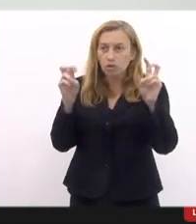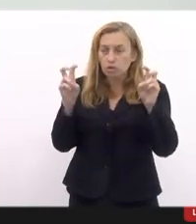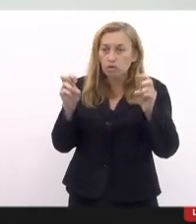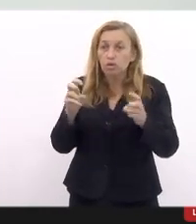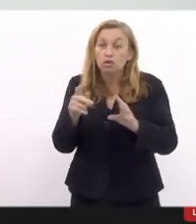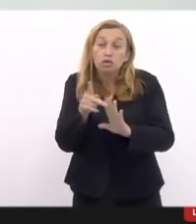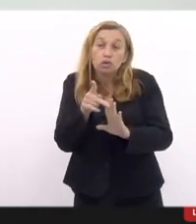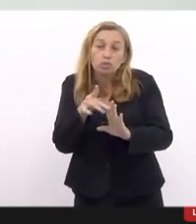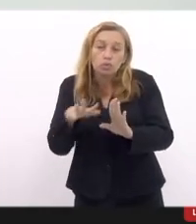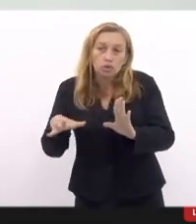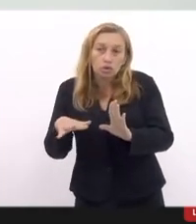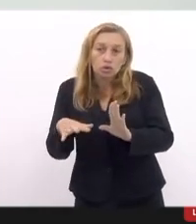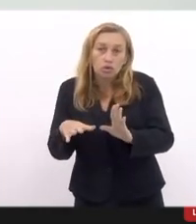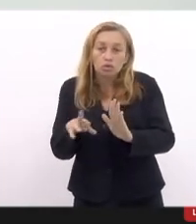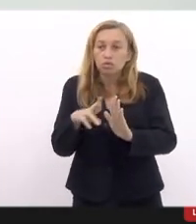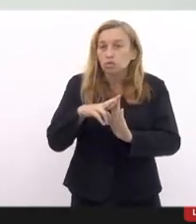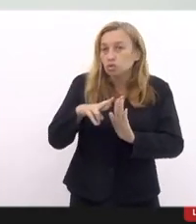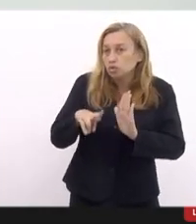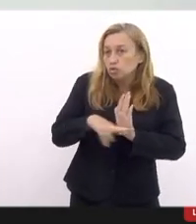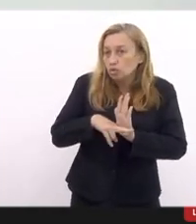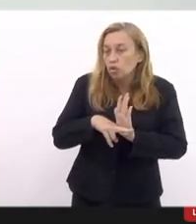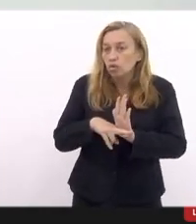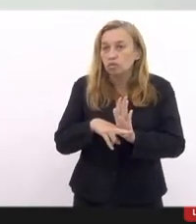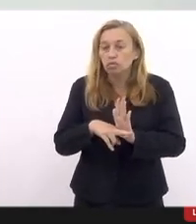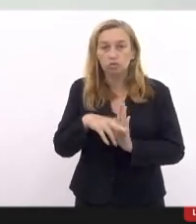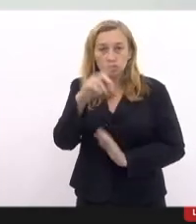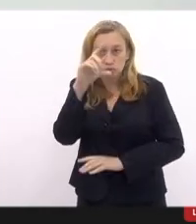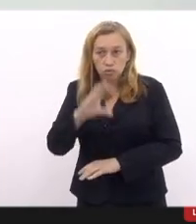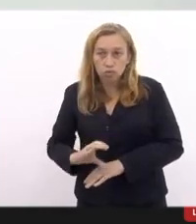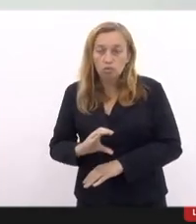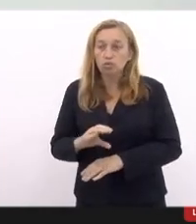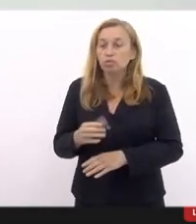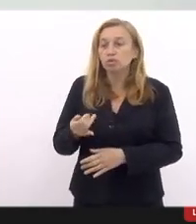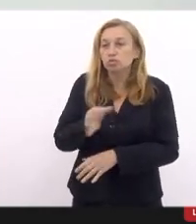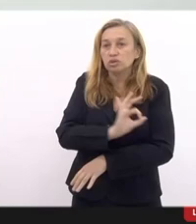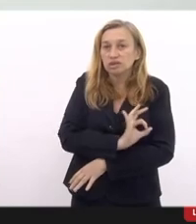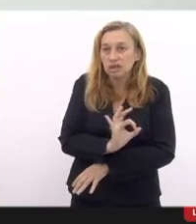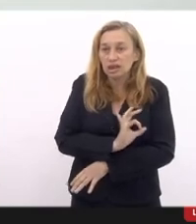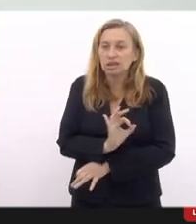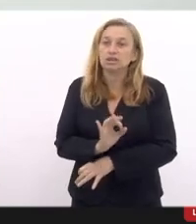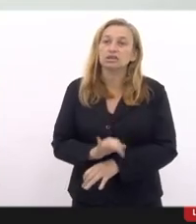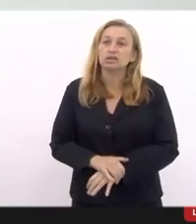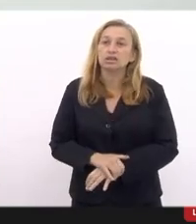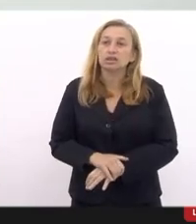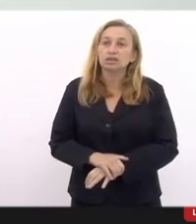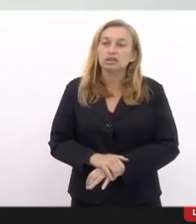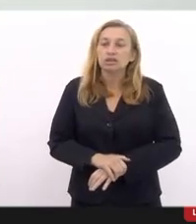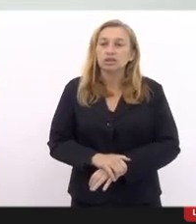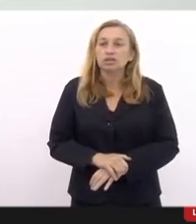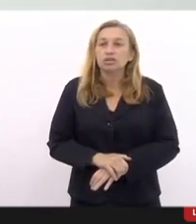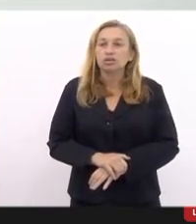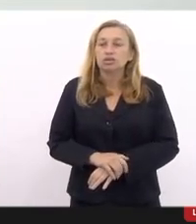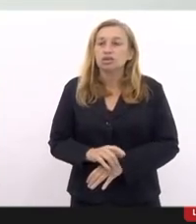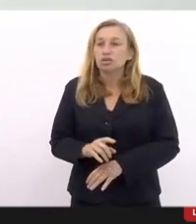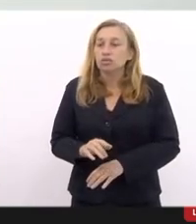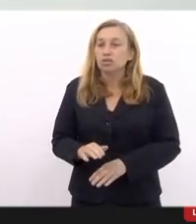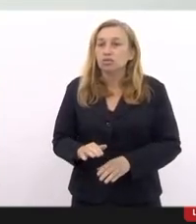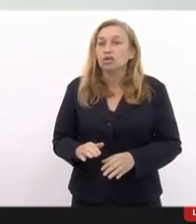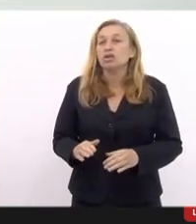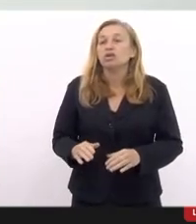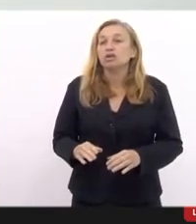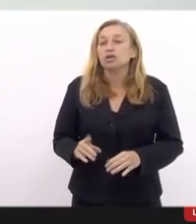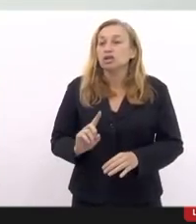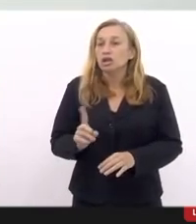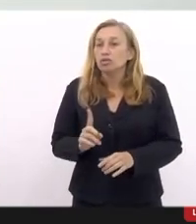protocolo de normas de conduta para os policiais, enfim, que estão fora de serviço, eu acho que, na verdade,